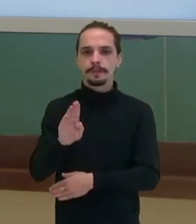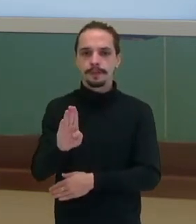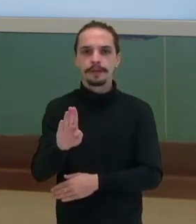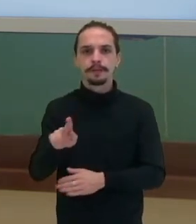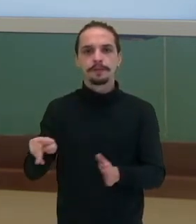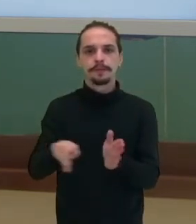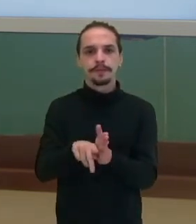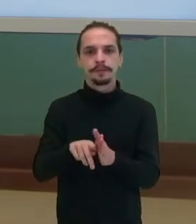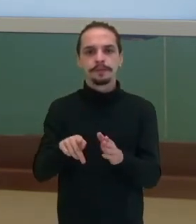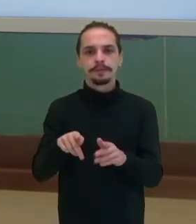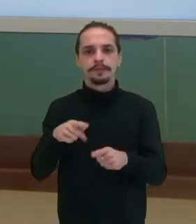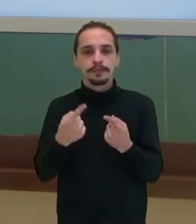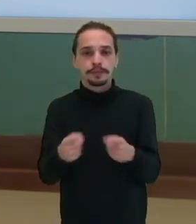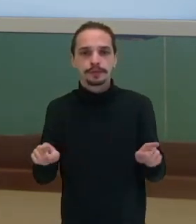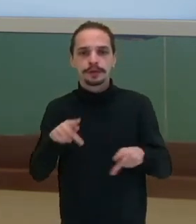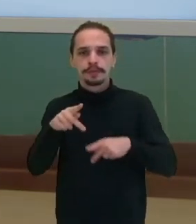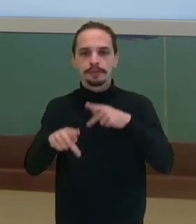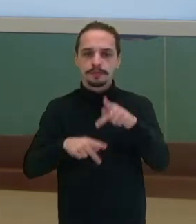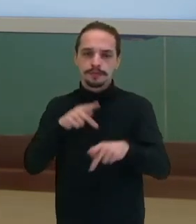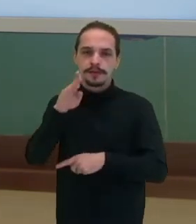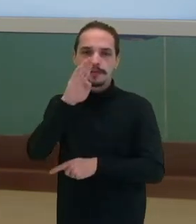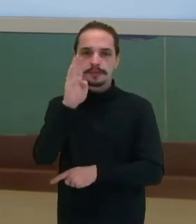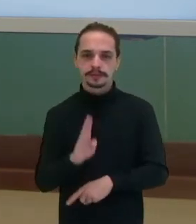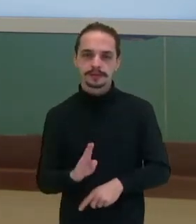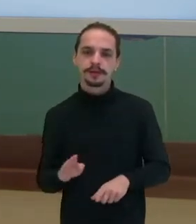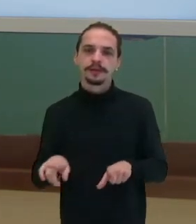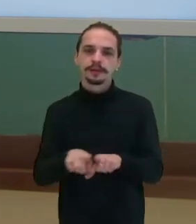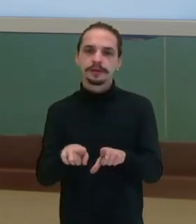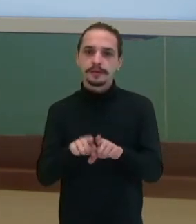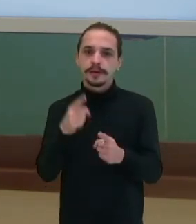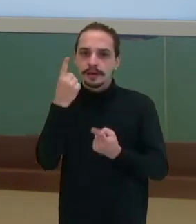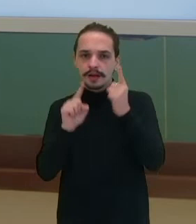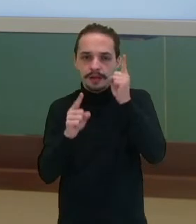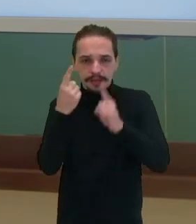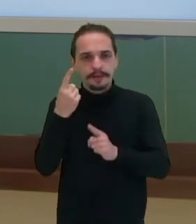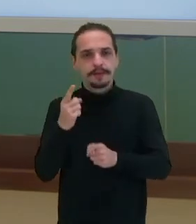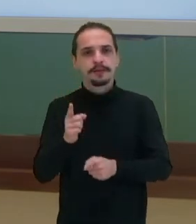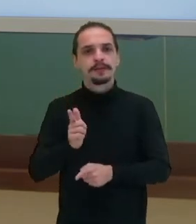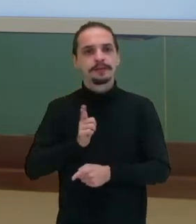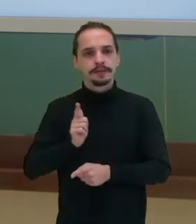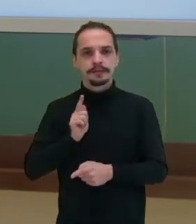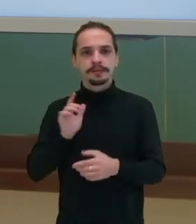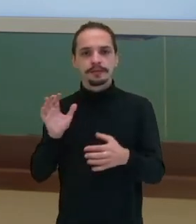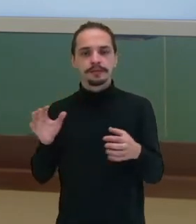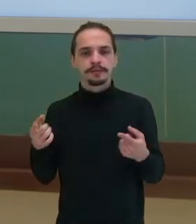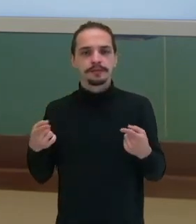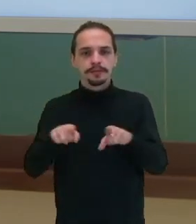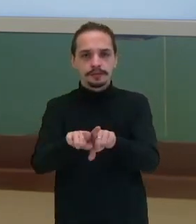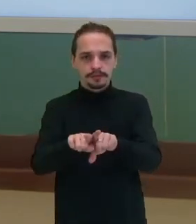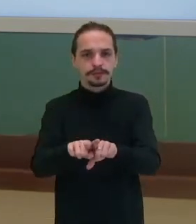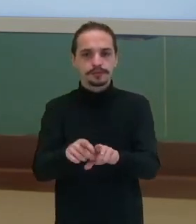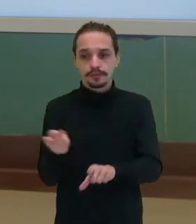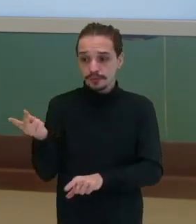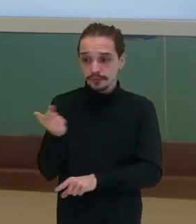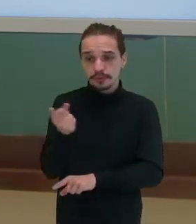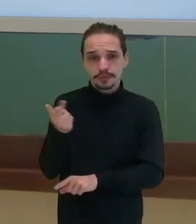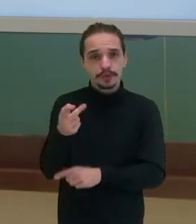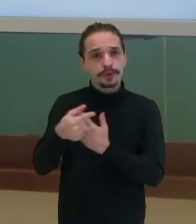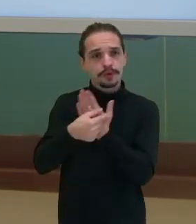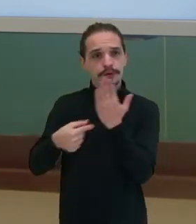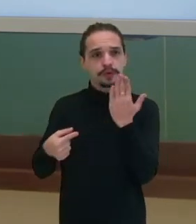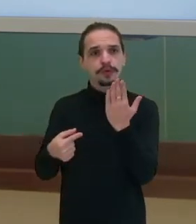brasileira, músicas carnavalescas, né? Fez uma série de parceria com o João de Barro, né? O Braguinha, que conheceu em